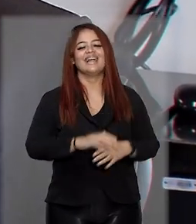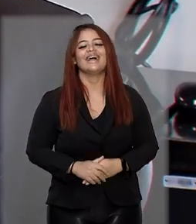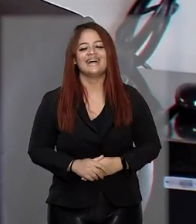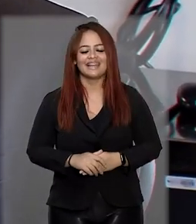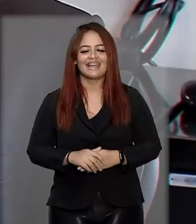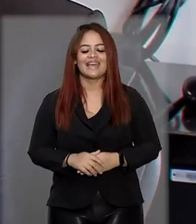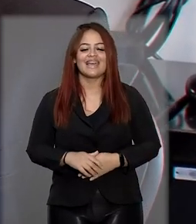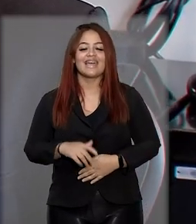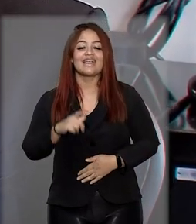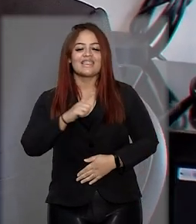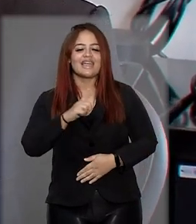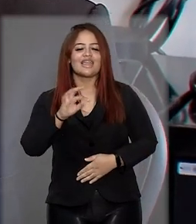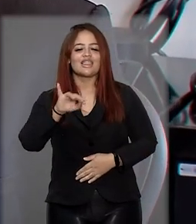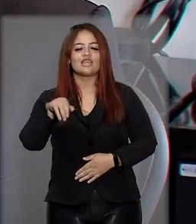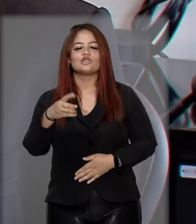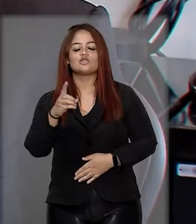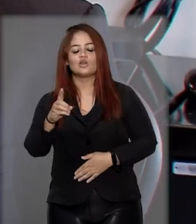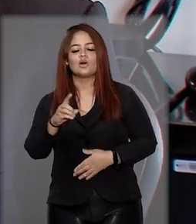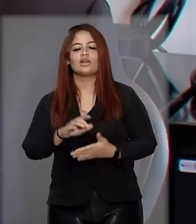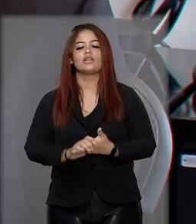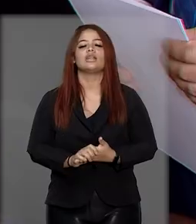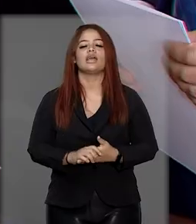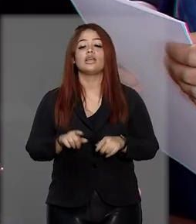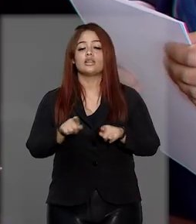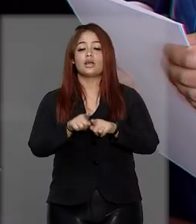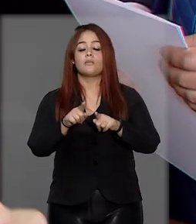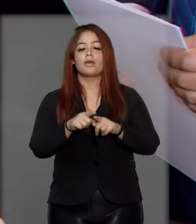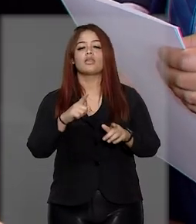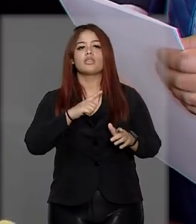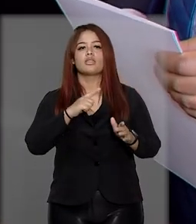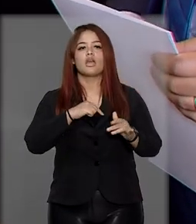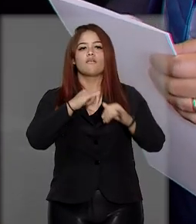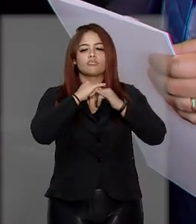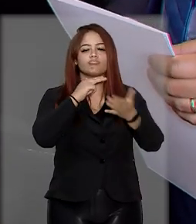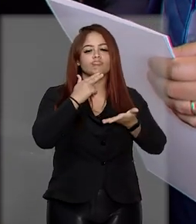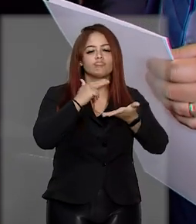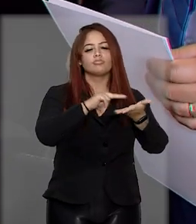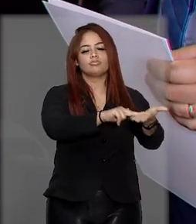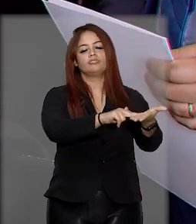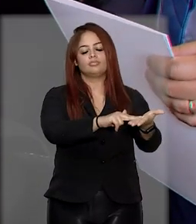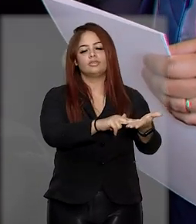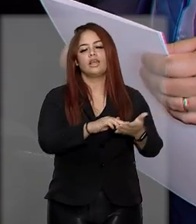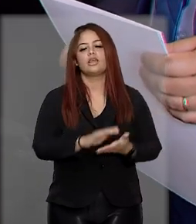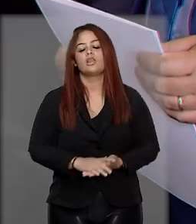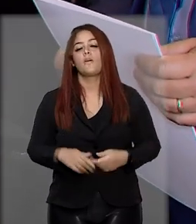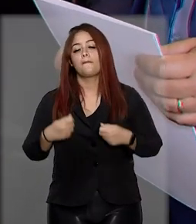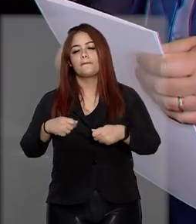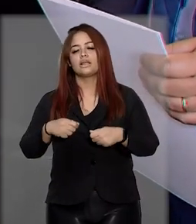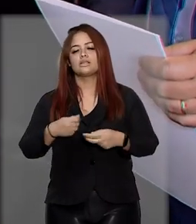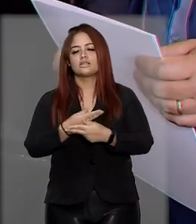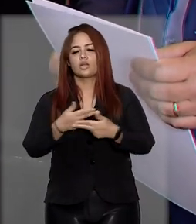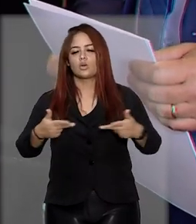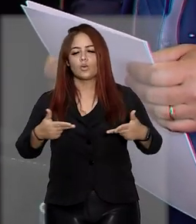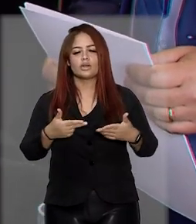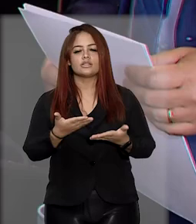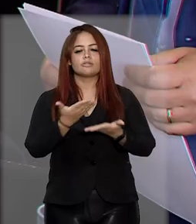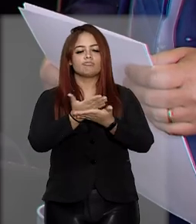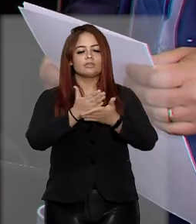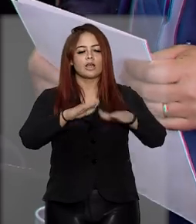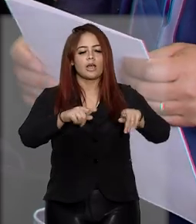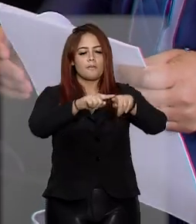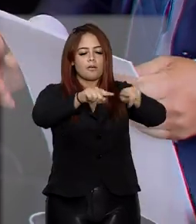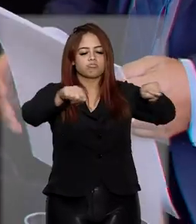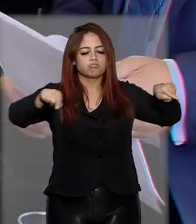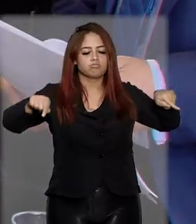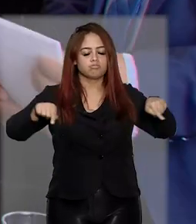Contas do DF e elas foram notificadas, o que embasa a necessidade de adoção de medidas de desocupação integral